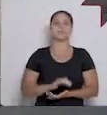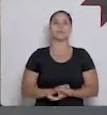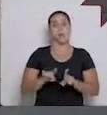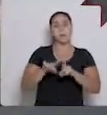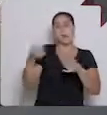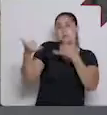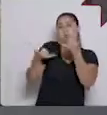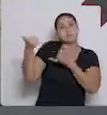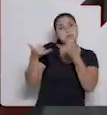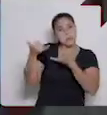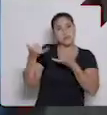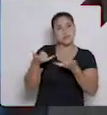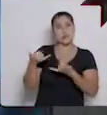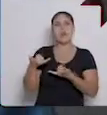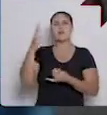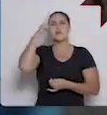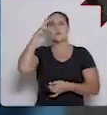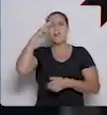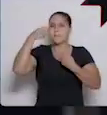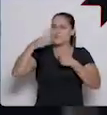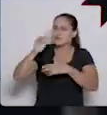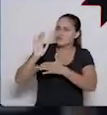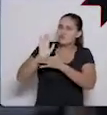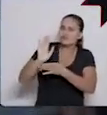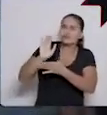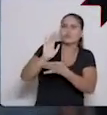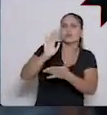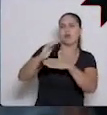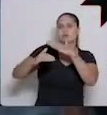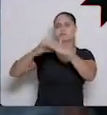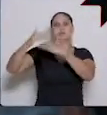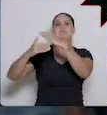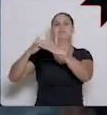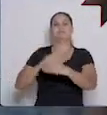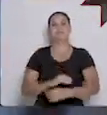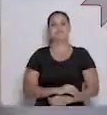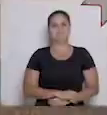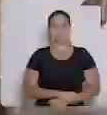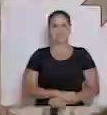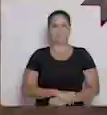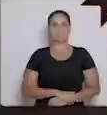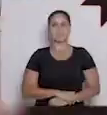Mas pelo que eles me contaram, essa história precisou de muitas mãos para ser escrita.